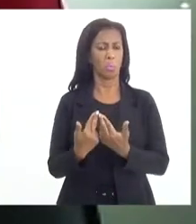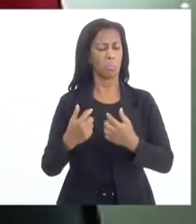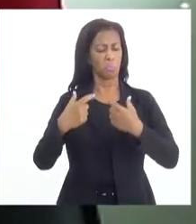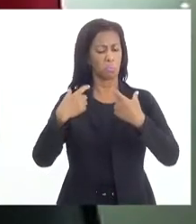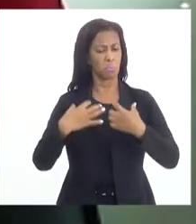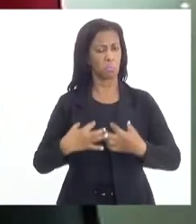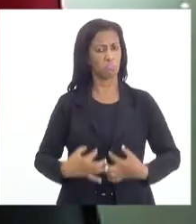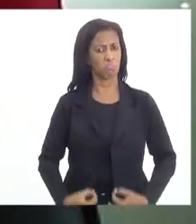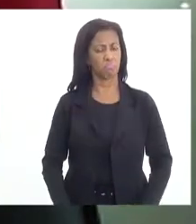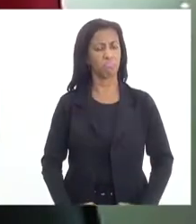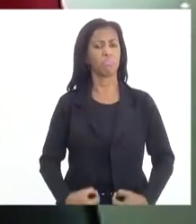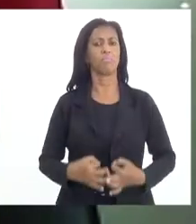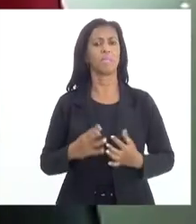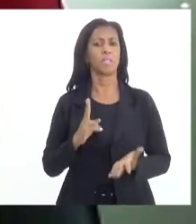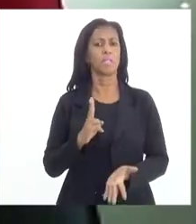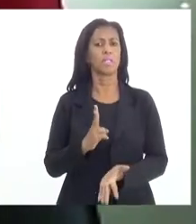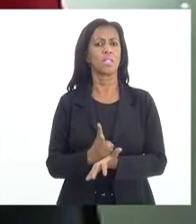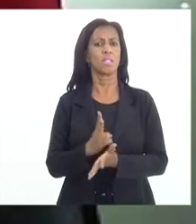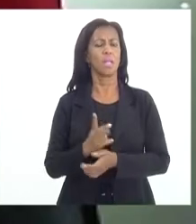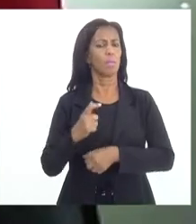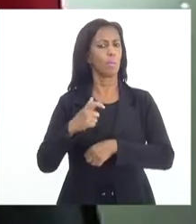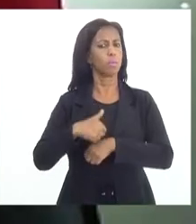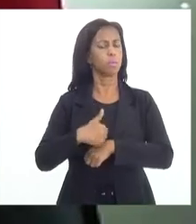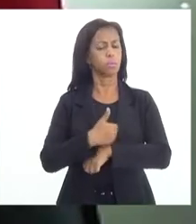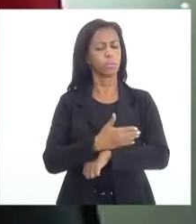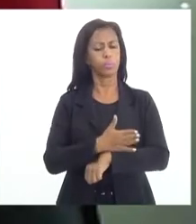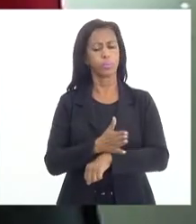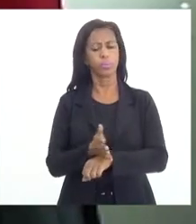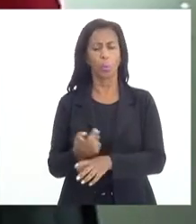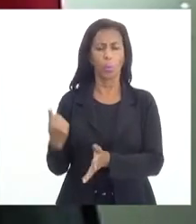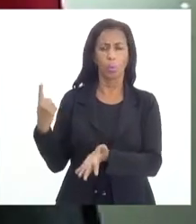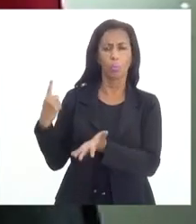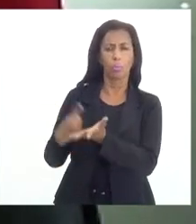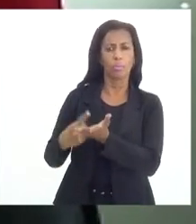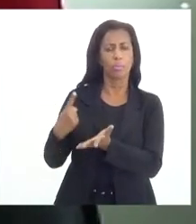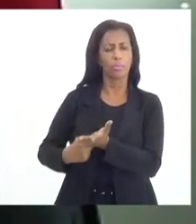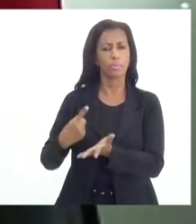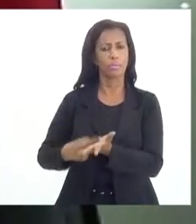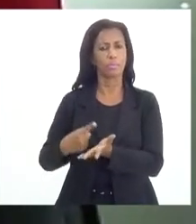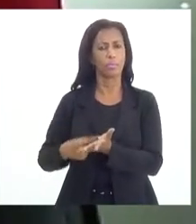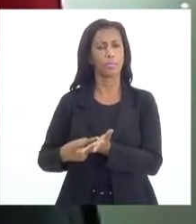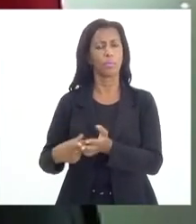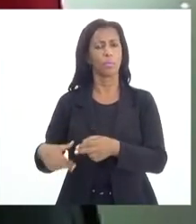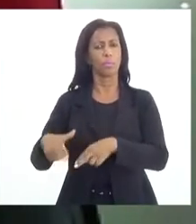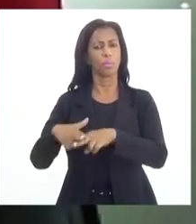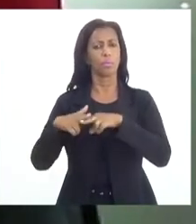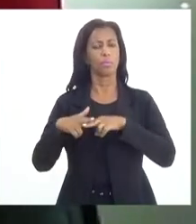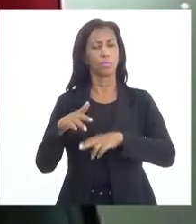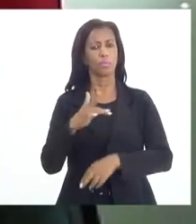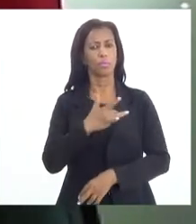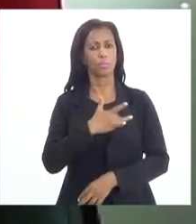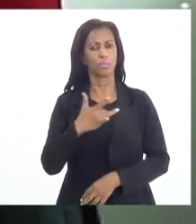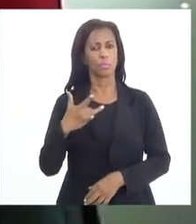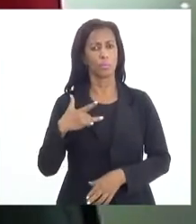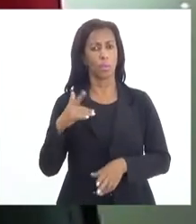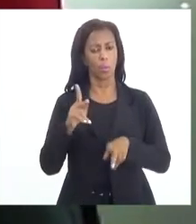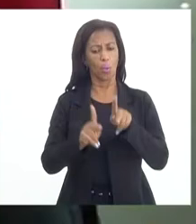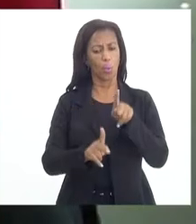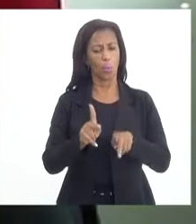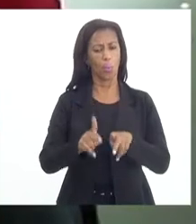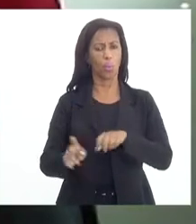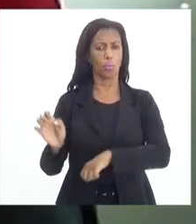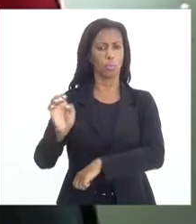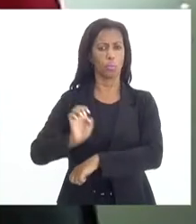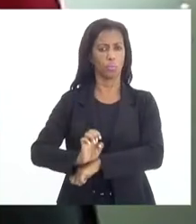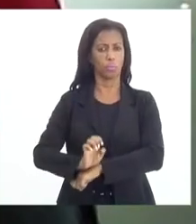e demonstrou sempre e a todo tempo ser uma pessoa comprometida com a causa da saúde pública e com o povo do Estado do Rio de